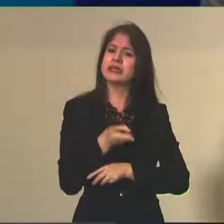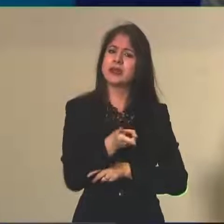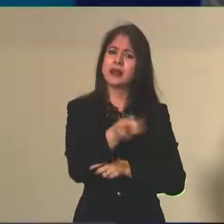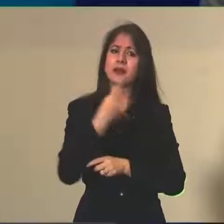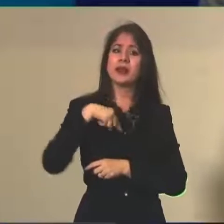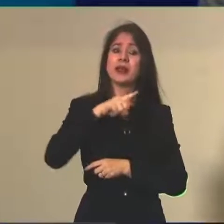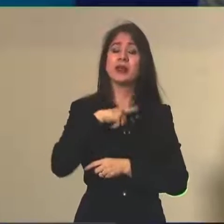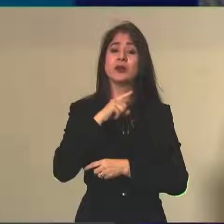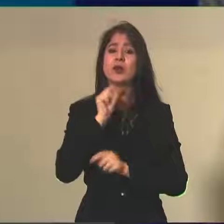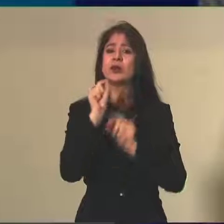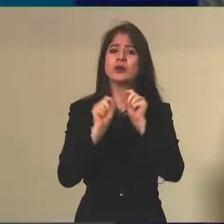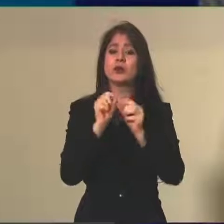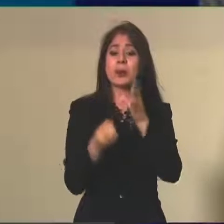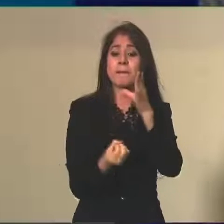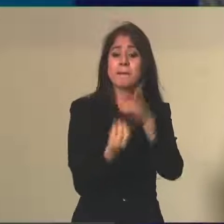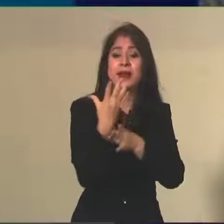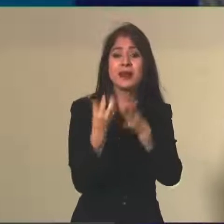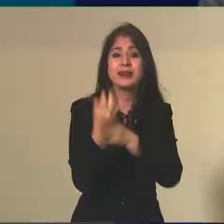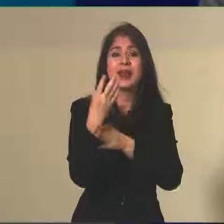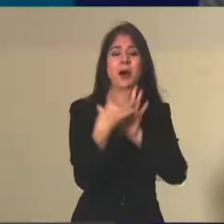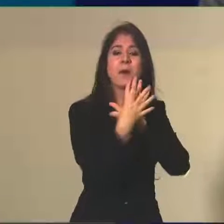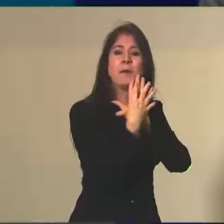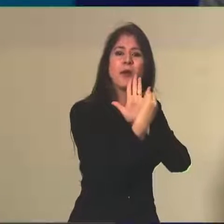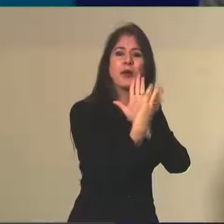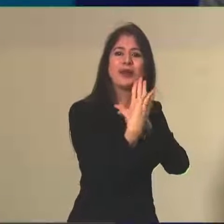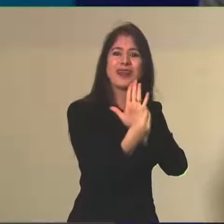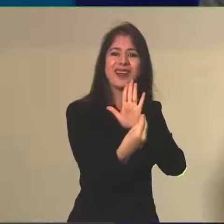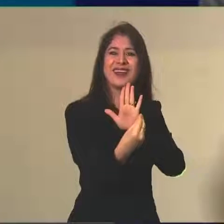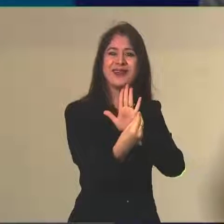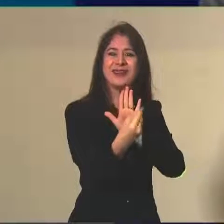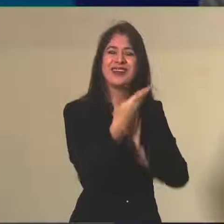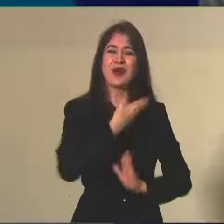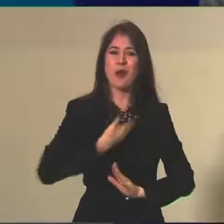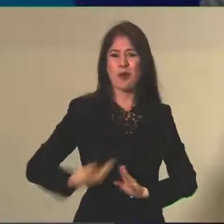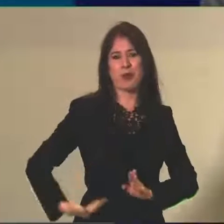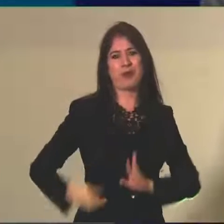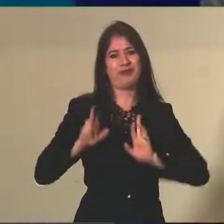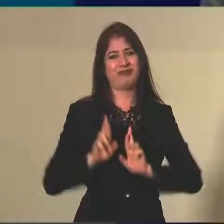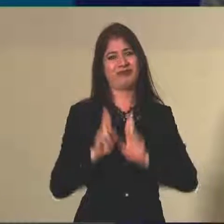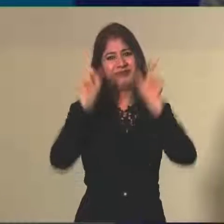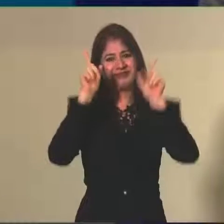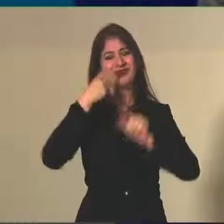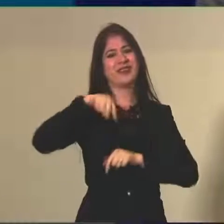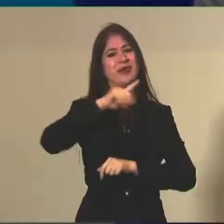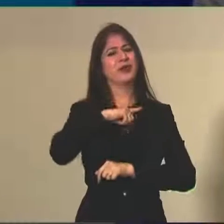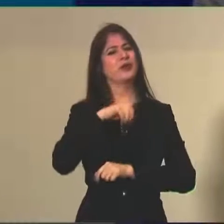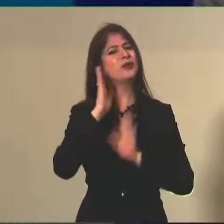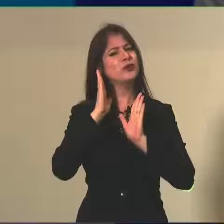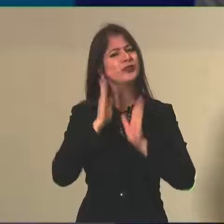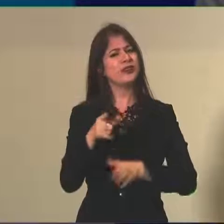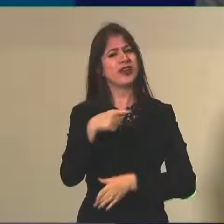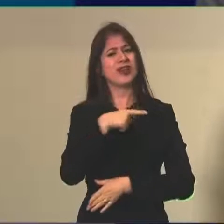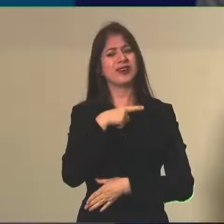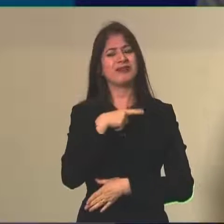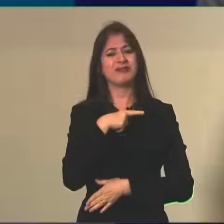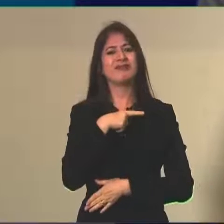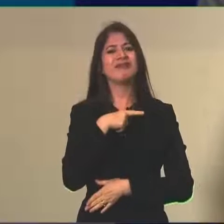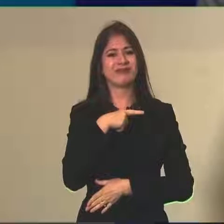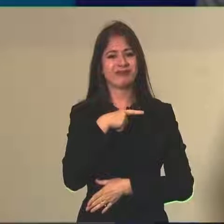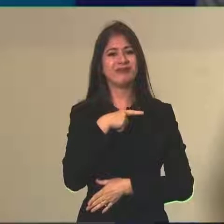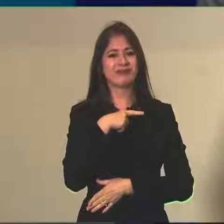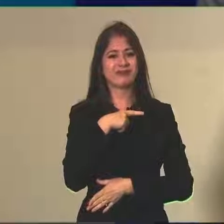implementar um modelo de governança. Então, nós temos já, inclusive,